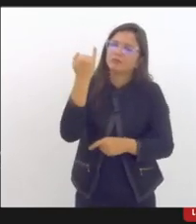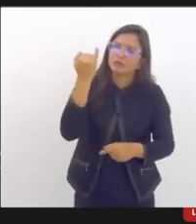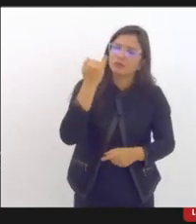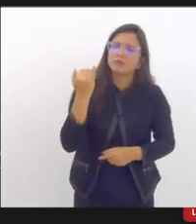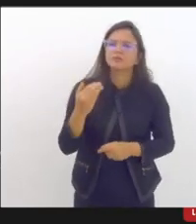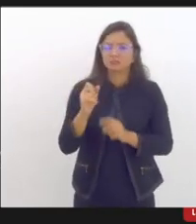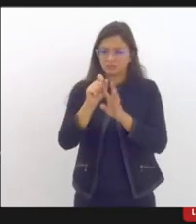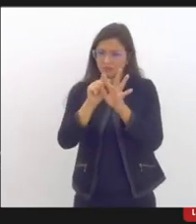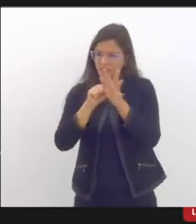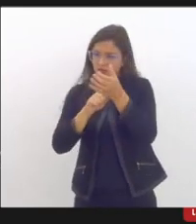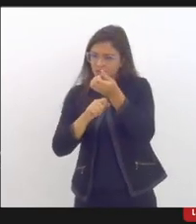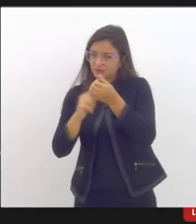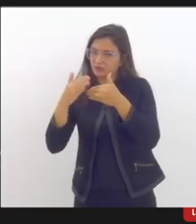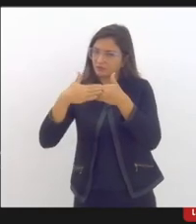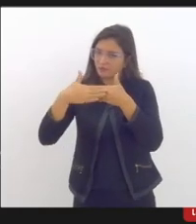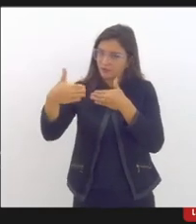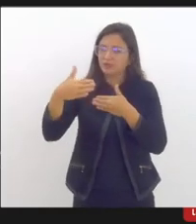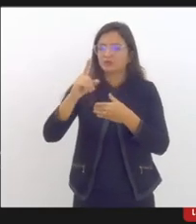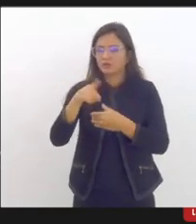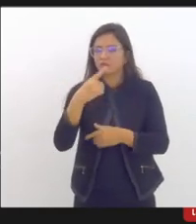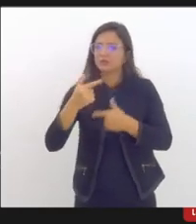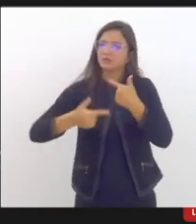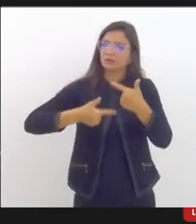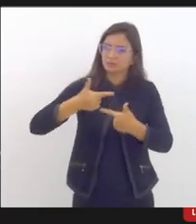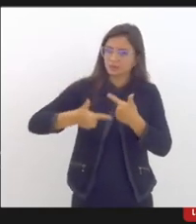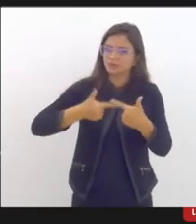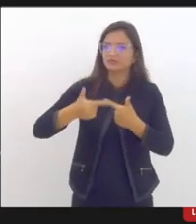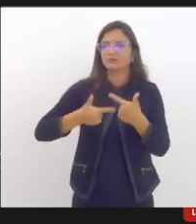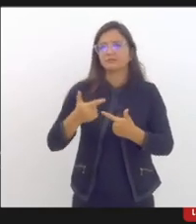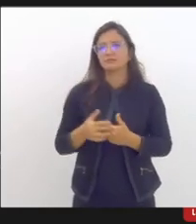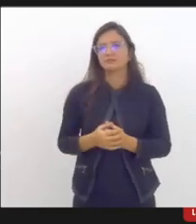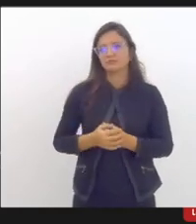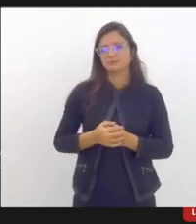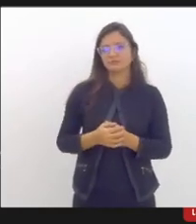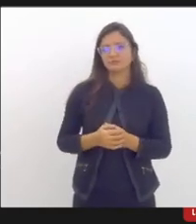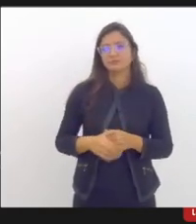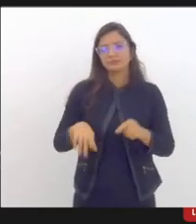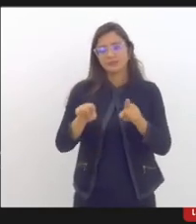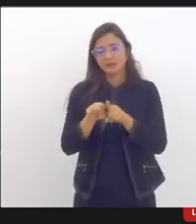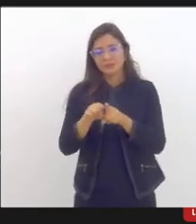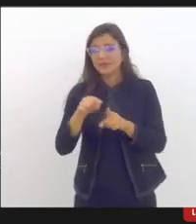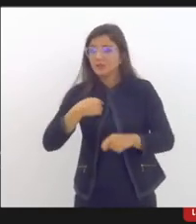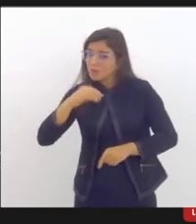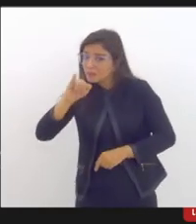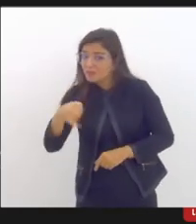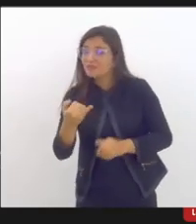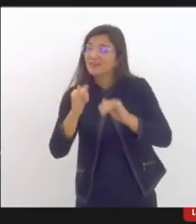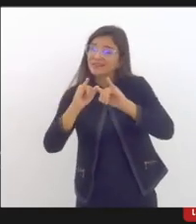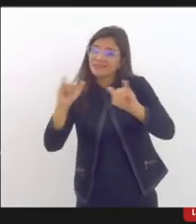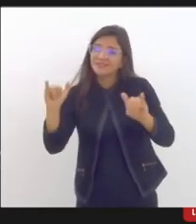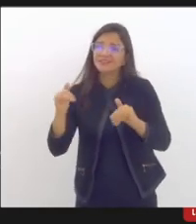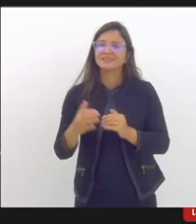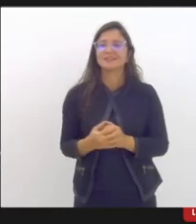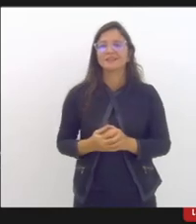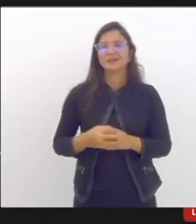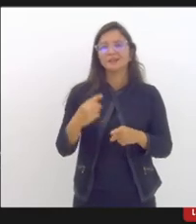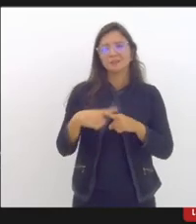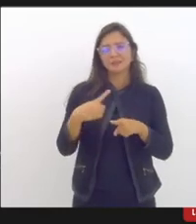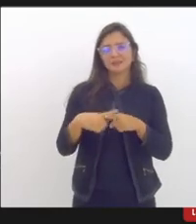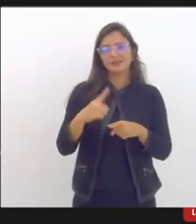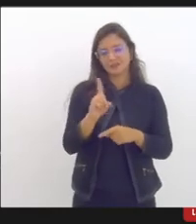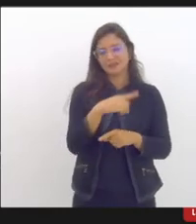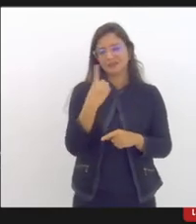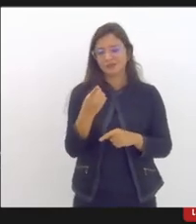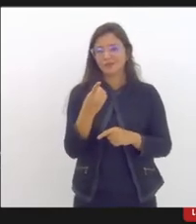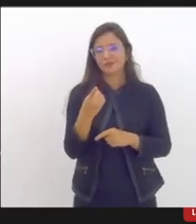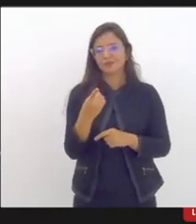semestre trabalhando. Eu gostaria de aproveitar e divulgar também um pouco da nossa campanha